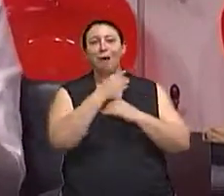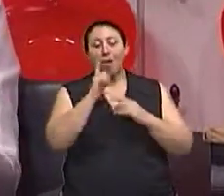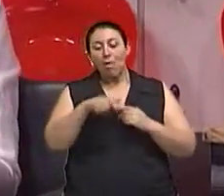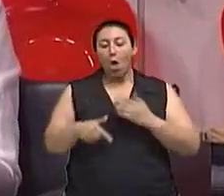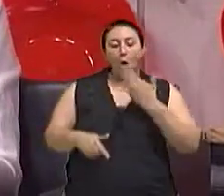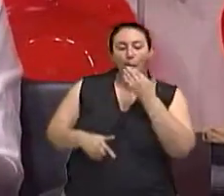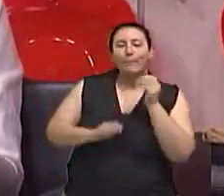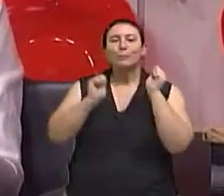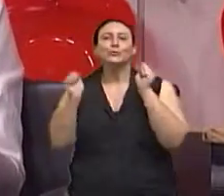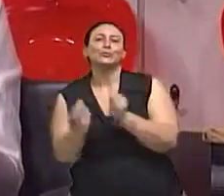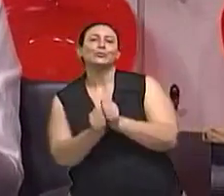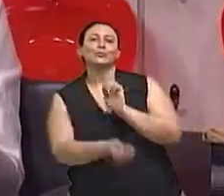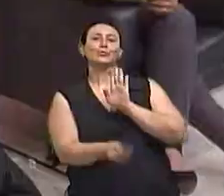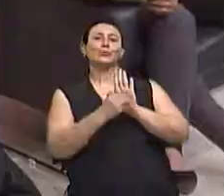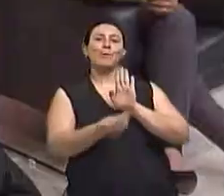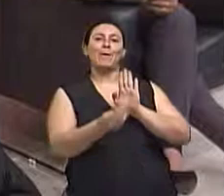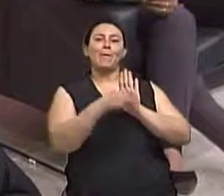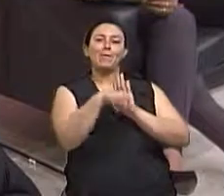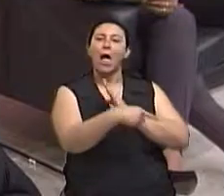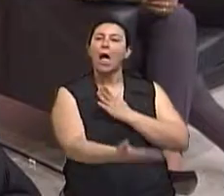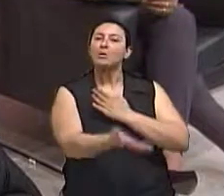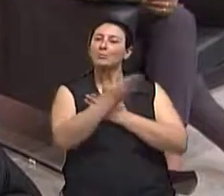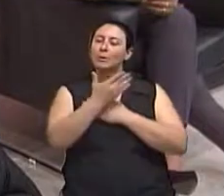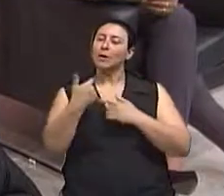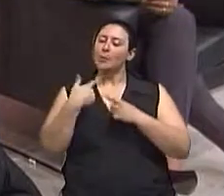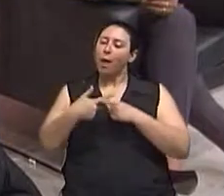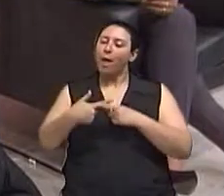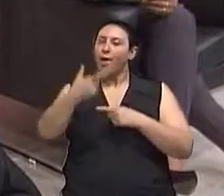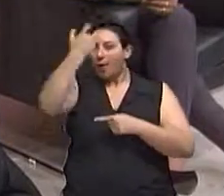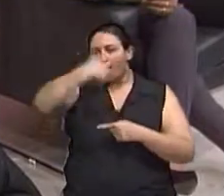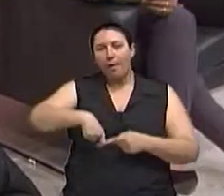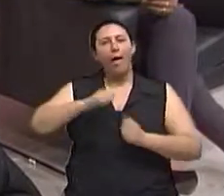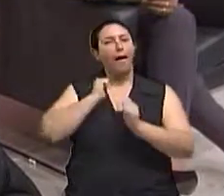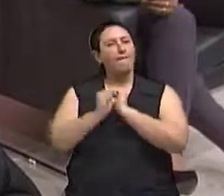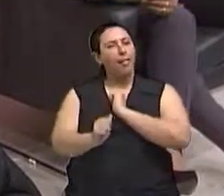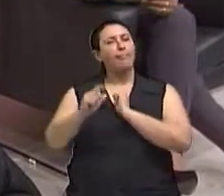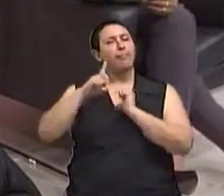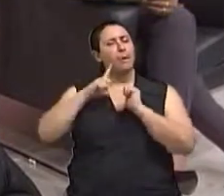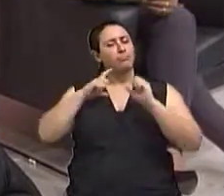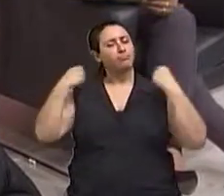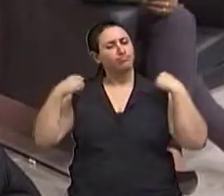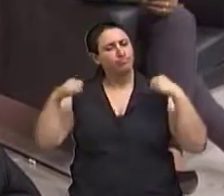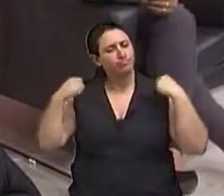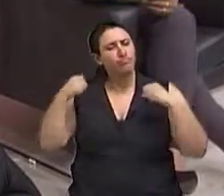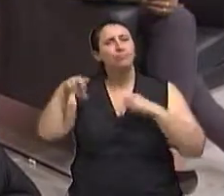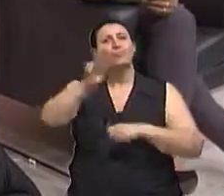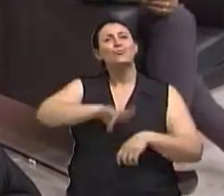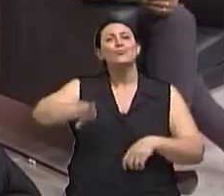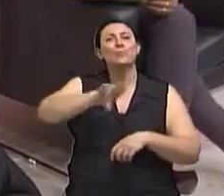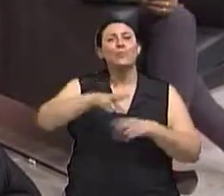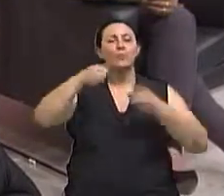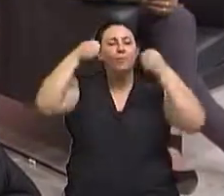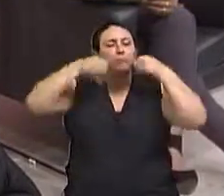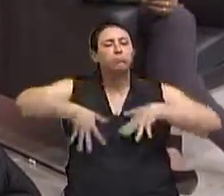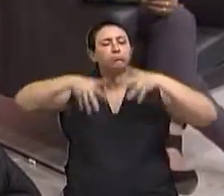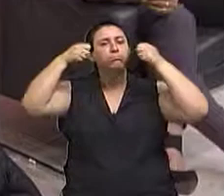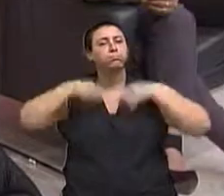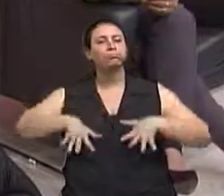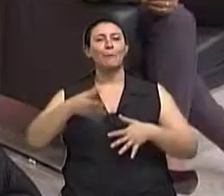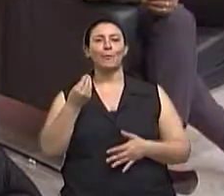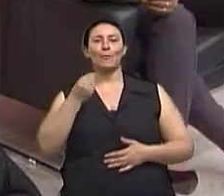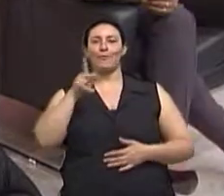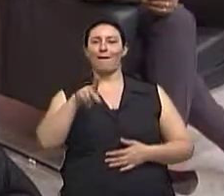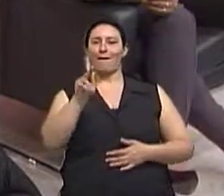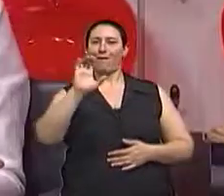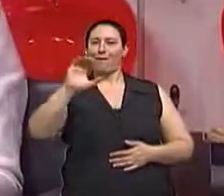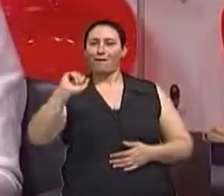ideal para aquele atleta, num consumo calórico adequado e em pequena porção. Isso vai